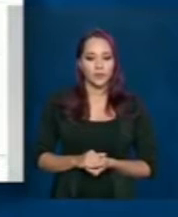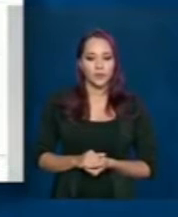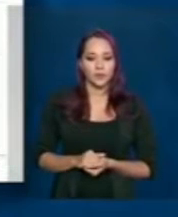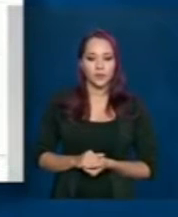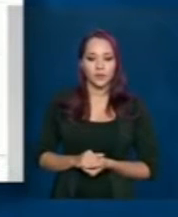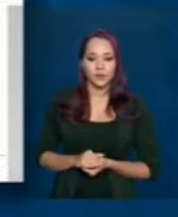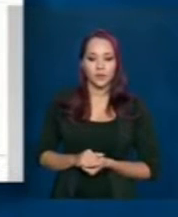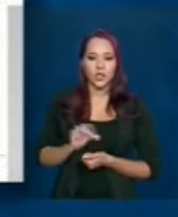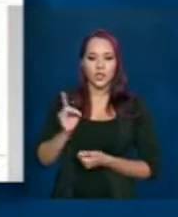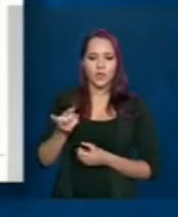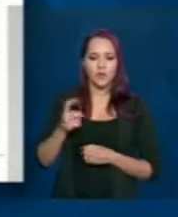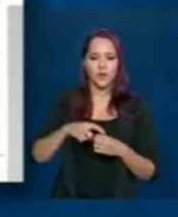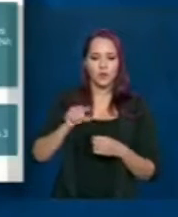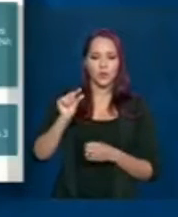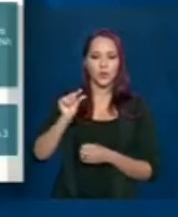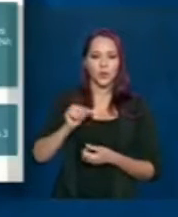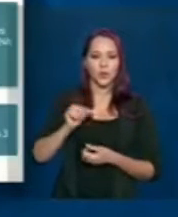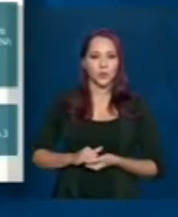Só retorno um pouquinho.